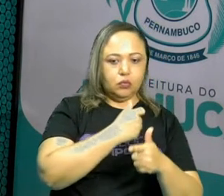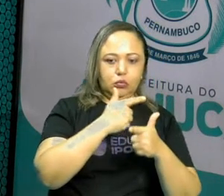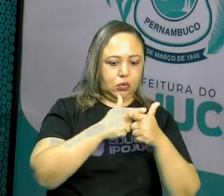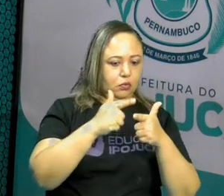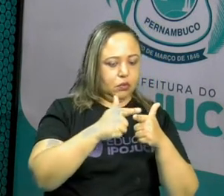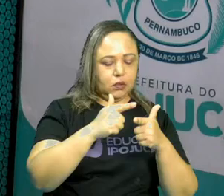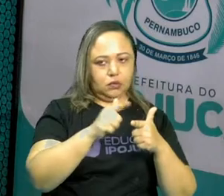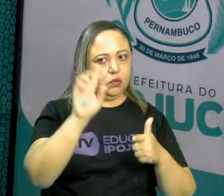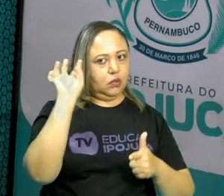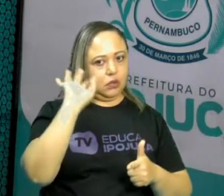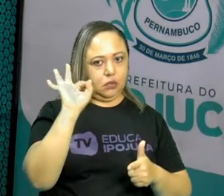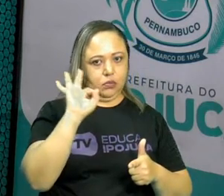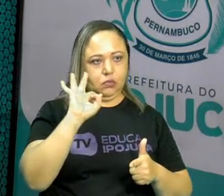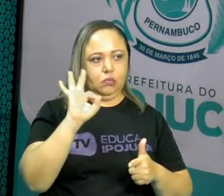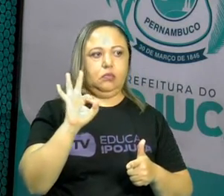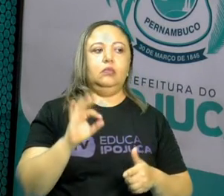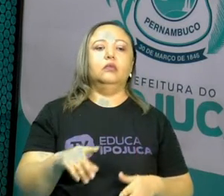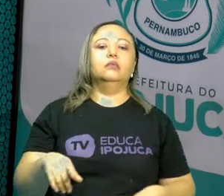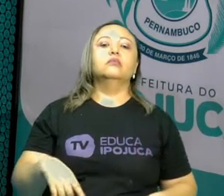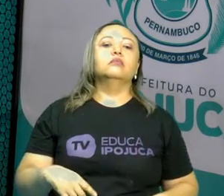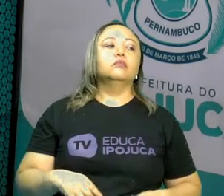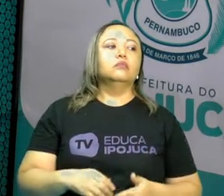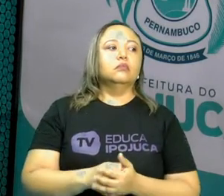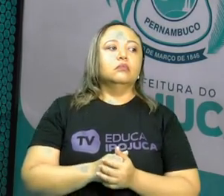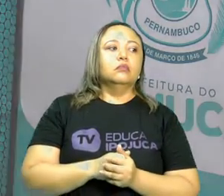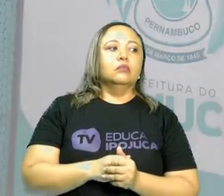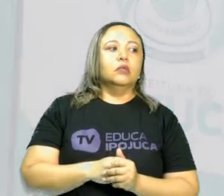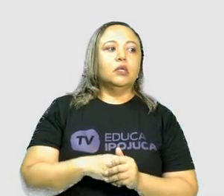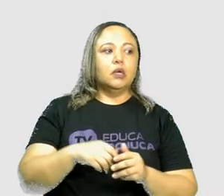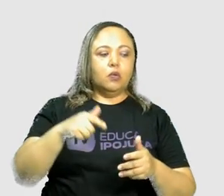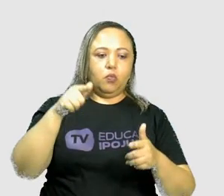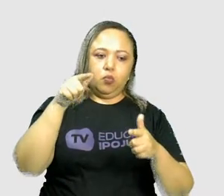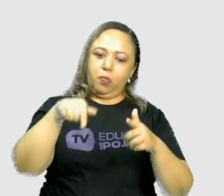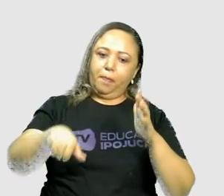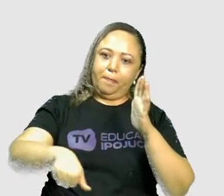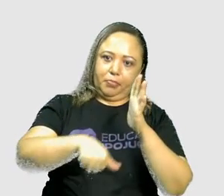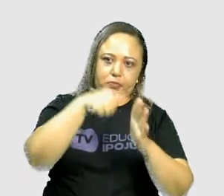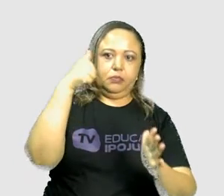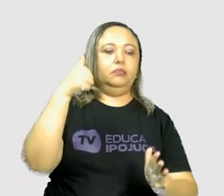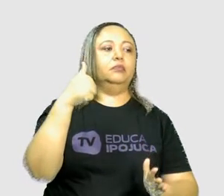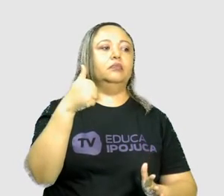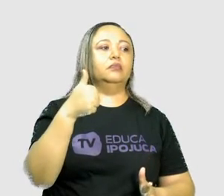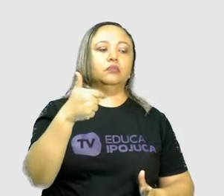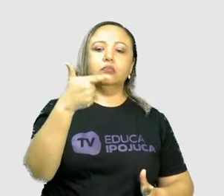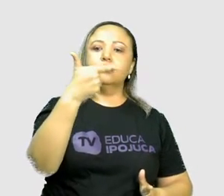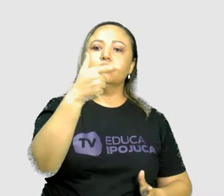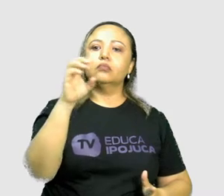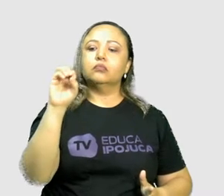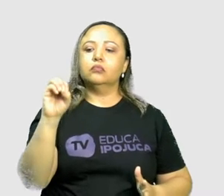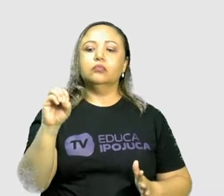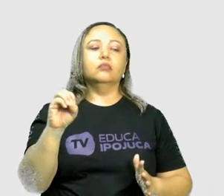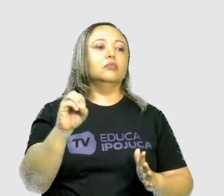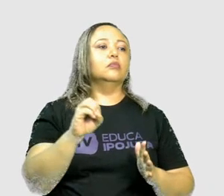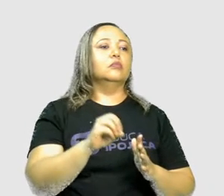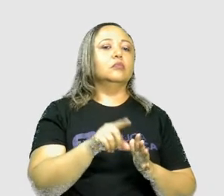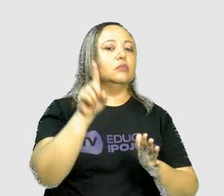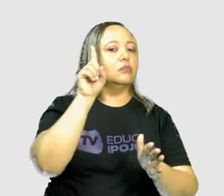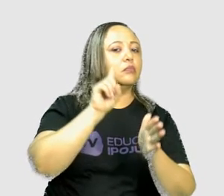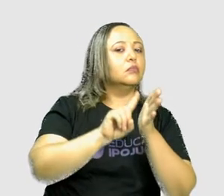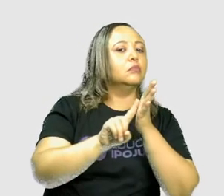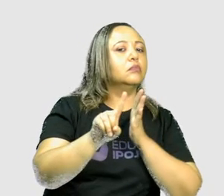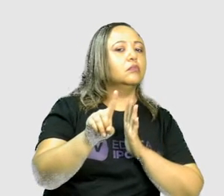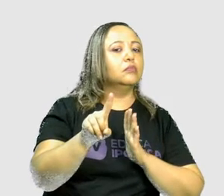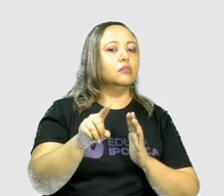Preparado? Preparada? Vamos lá. Primeiro número, número 20. E aí a pergunta.